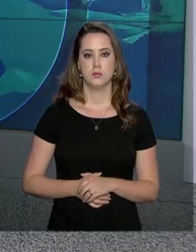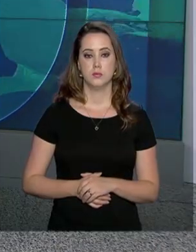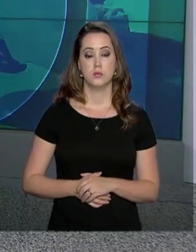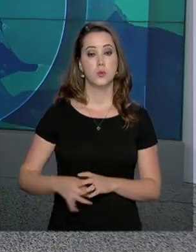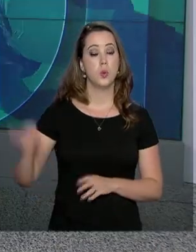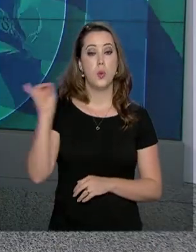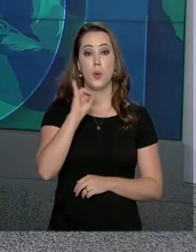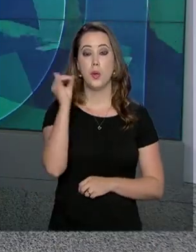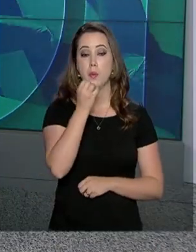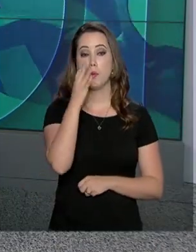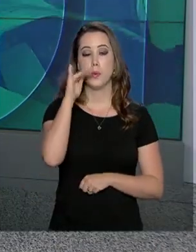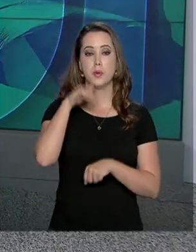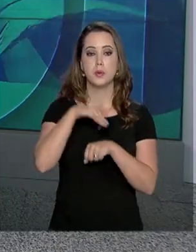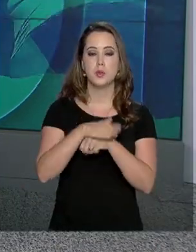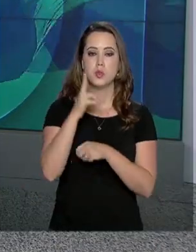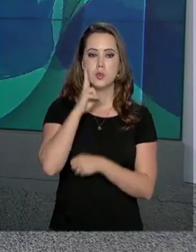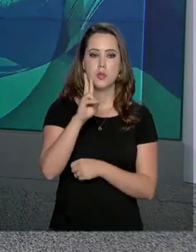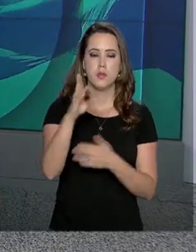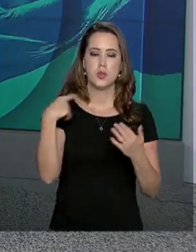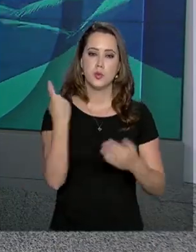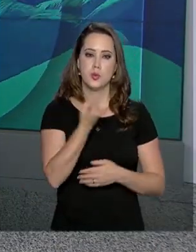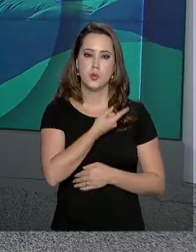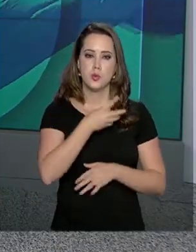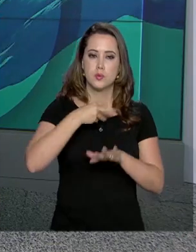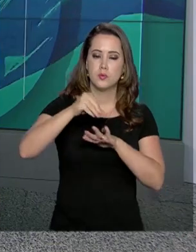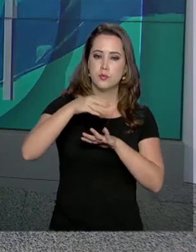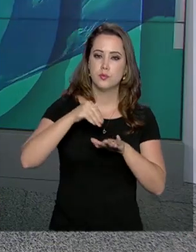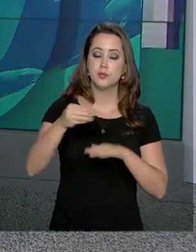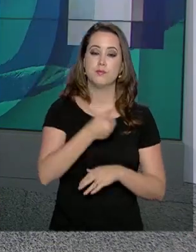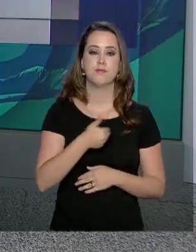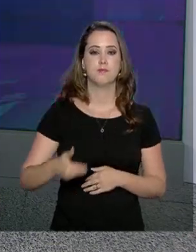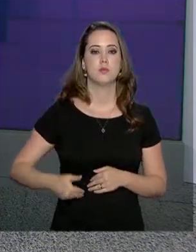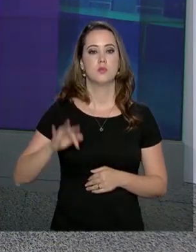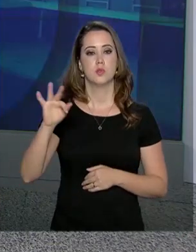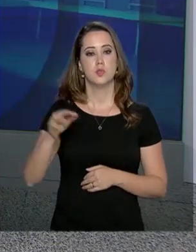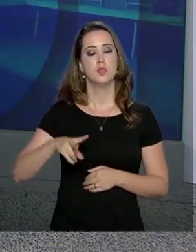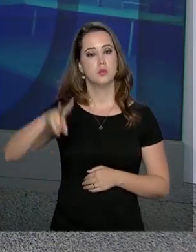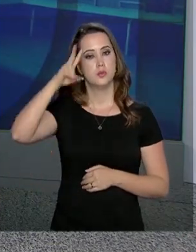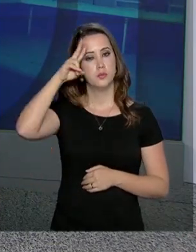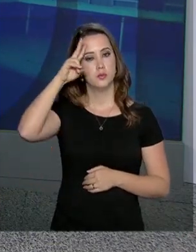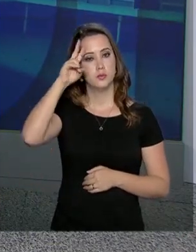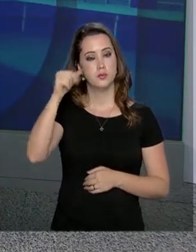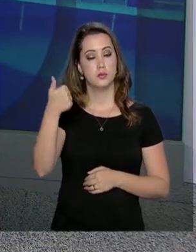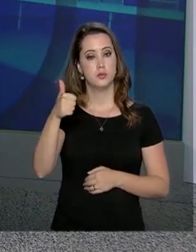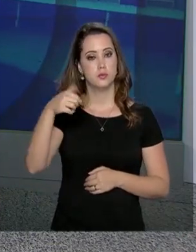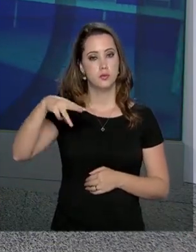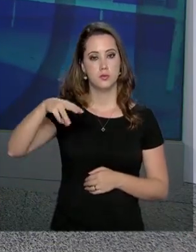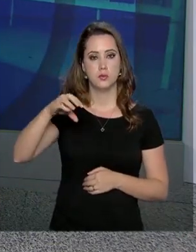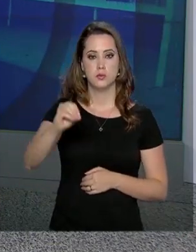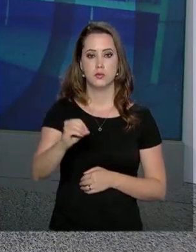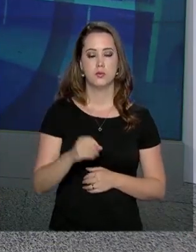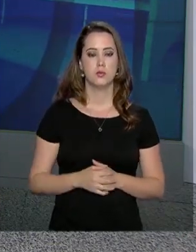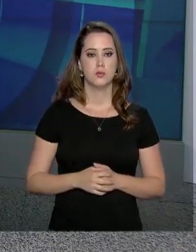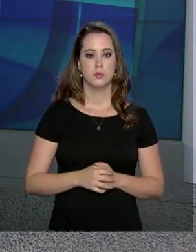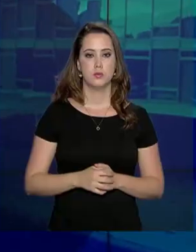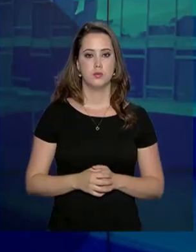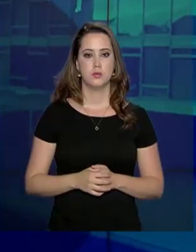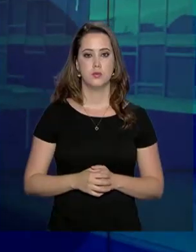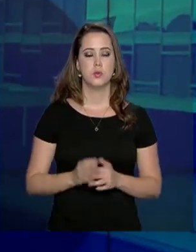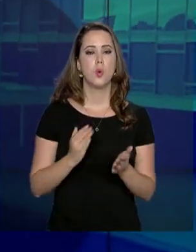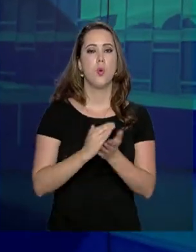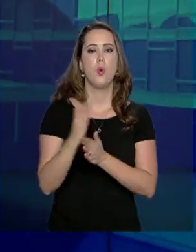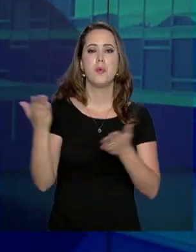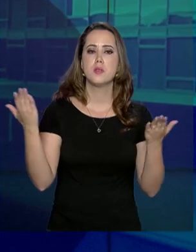Olá, boa noite. Acompanhe com a gente as notícias do governo federal desta segunda-feira 11 de março.